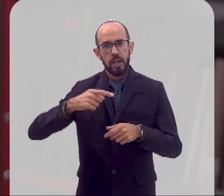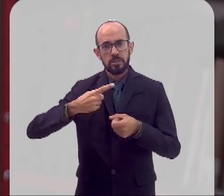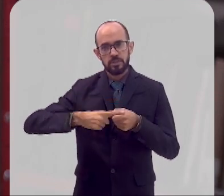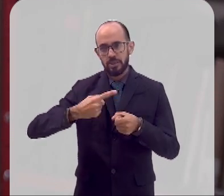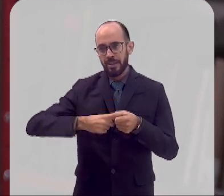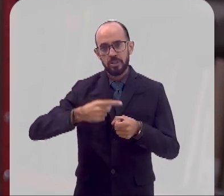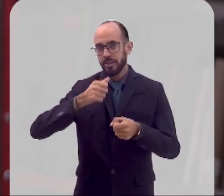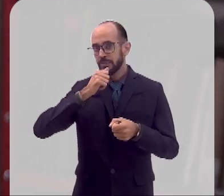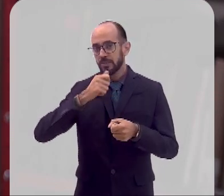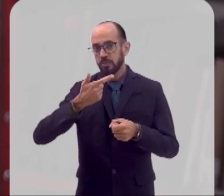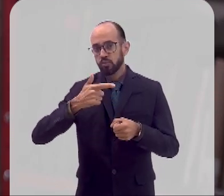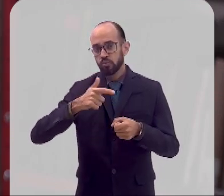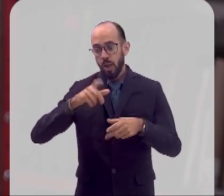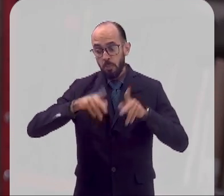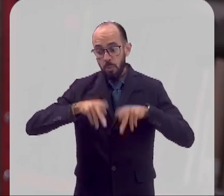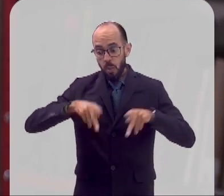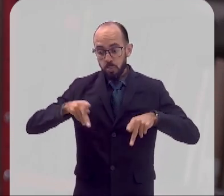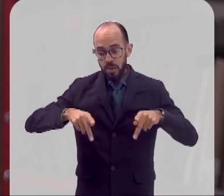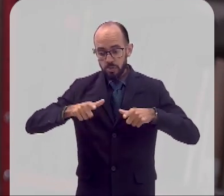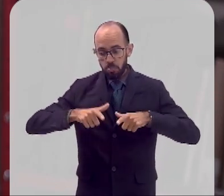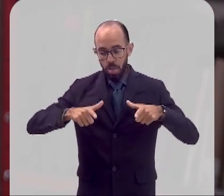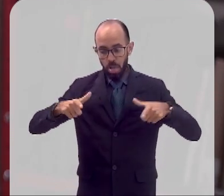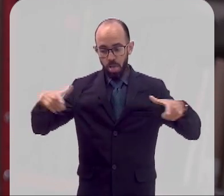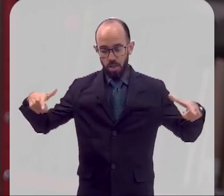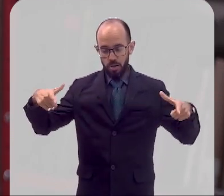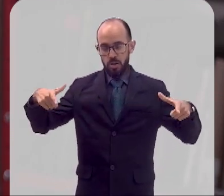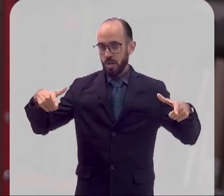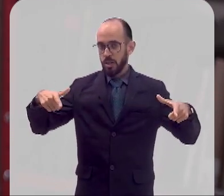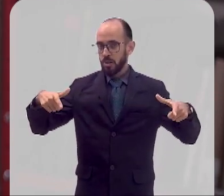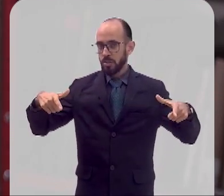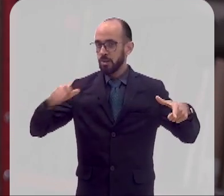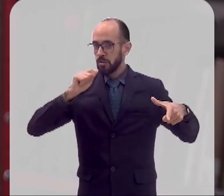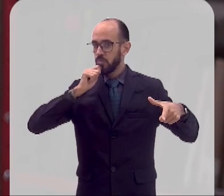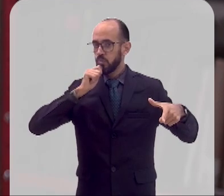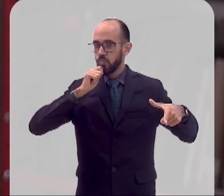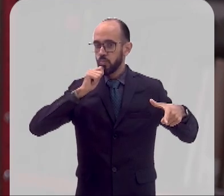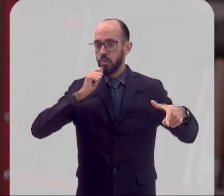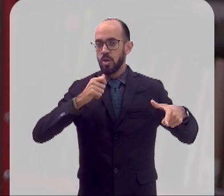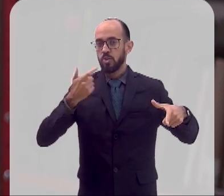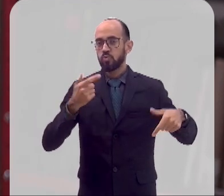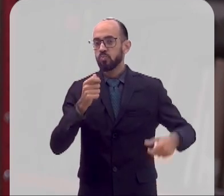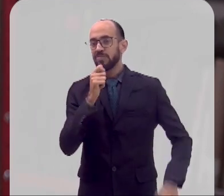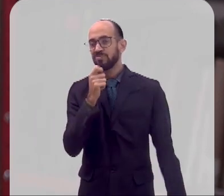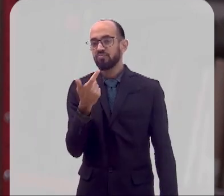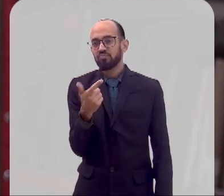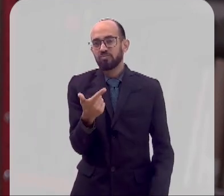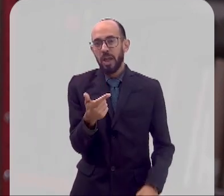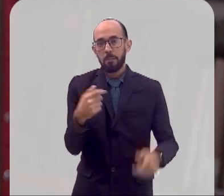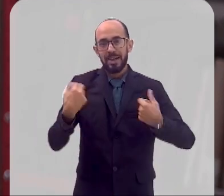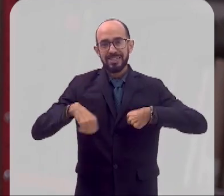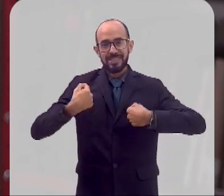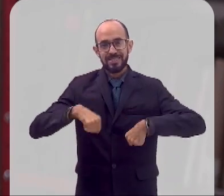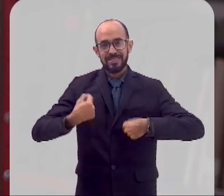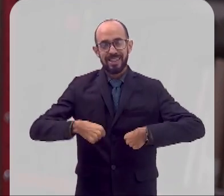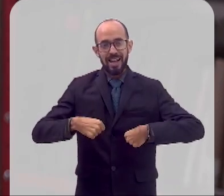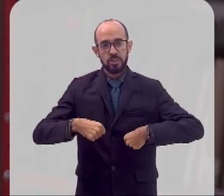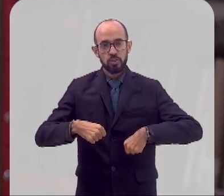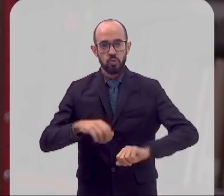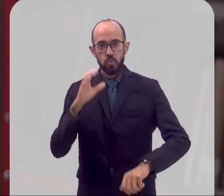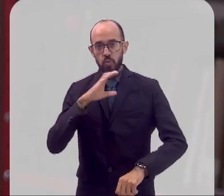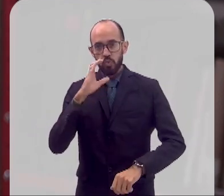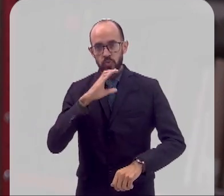não tem um volume de pessoas tão grande assim, né? Então, ainda não existe a necessidade, uma necessidade tão grande